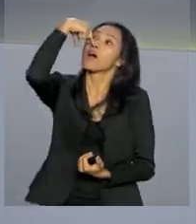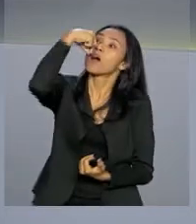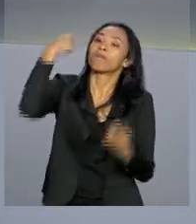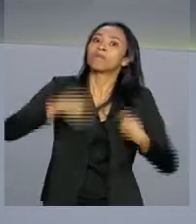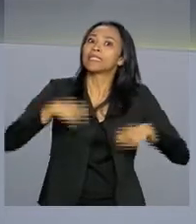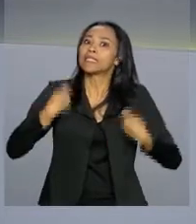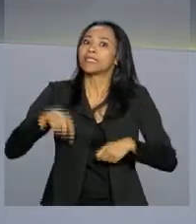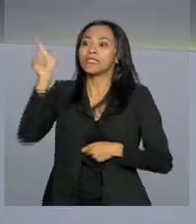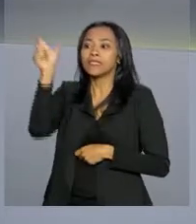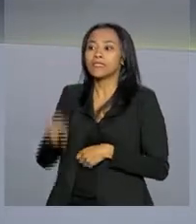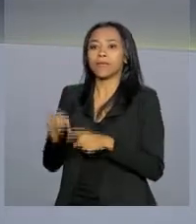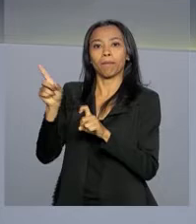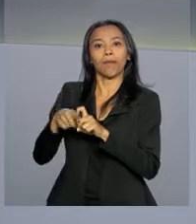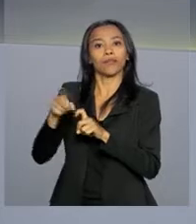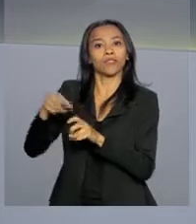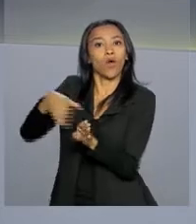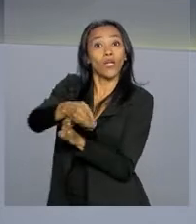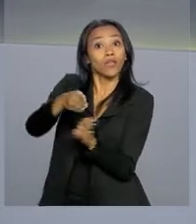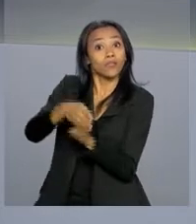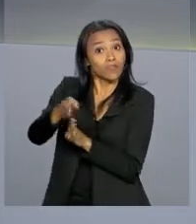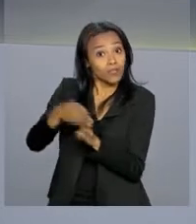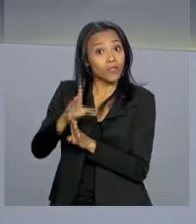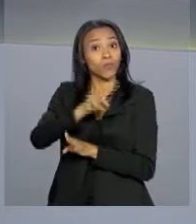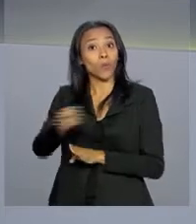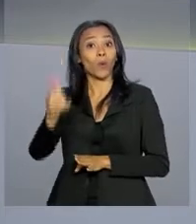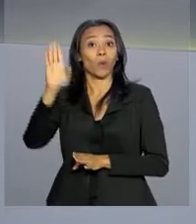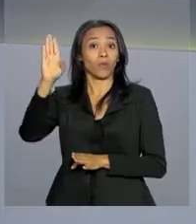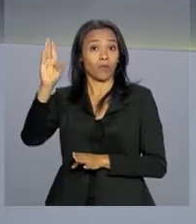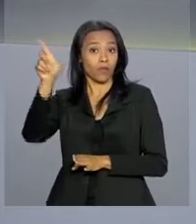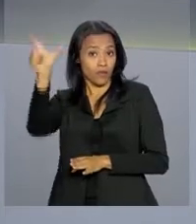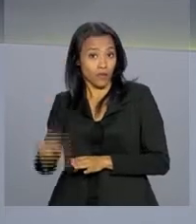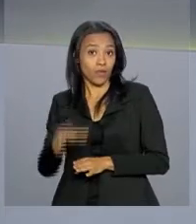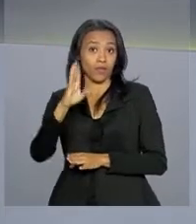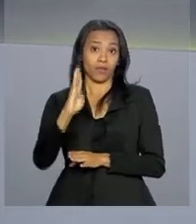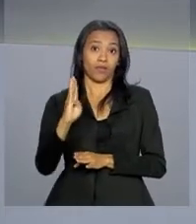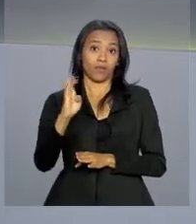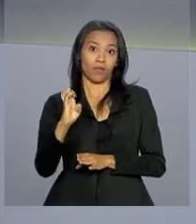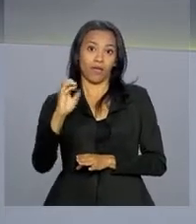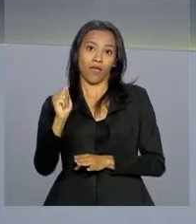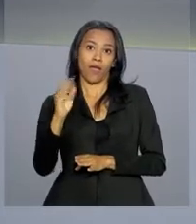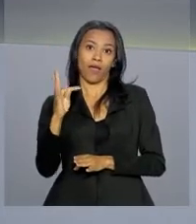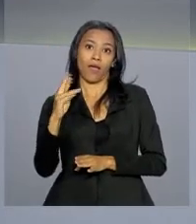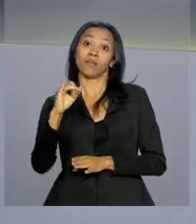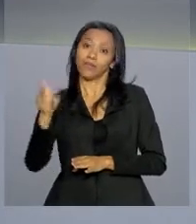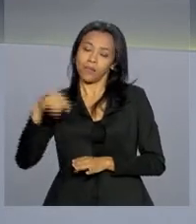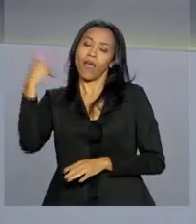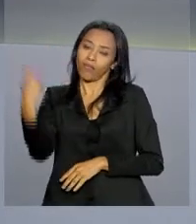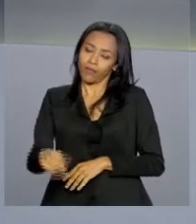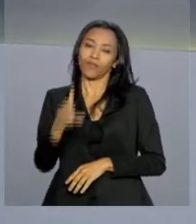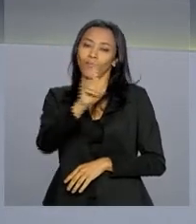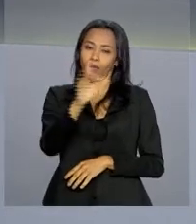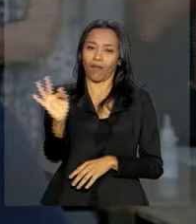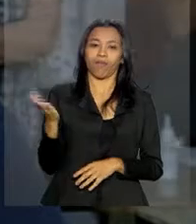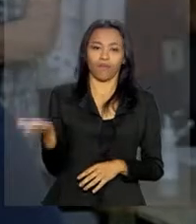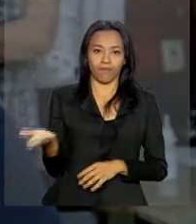da médica Maria Beatriz Rui, diretora de Vigilância Epidemiológica aqui também do Distrito Federal.